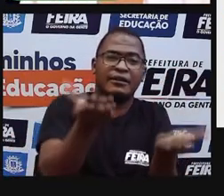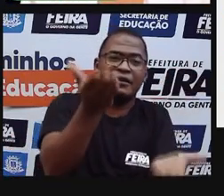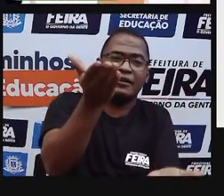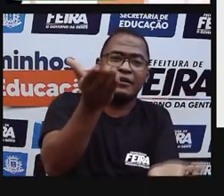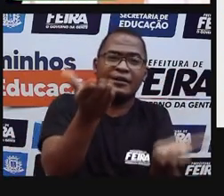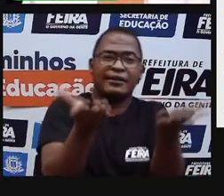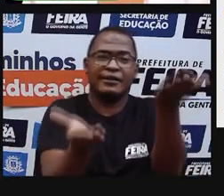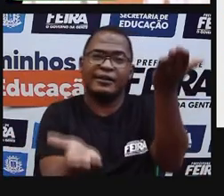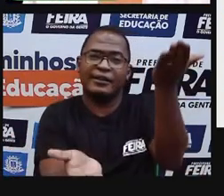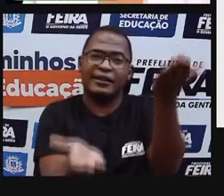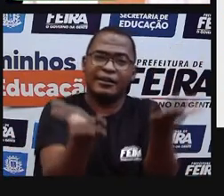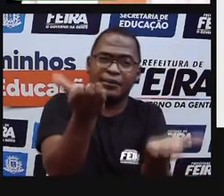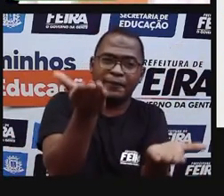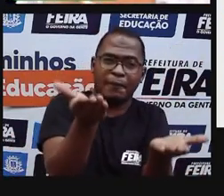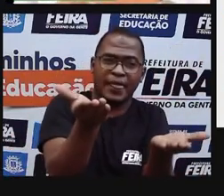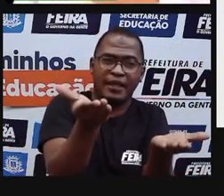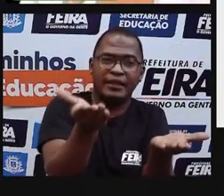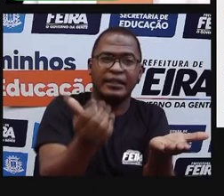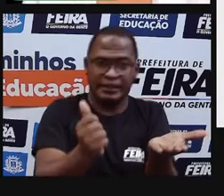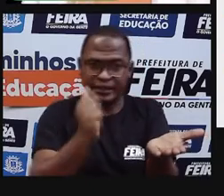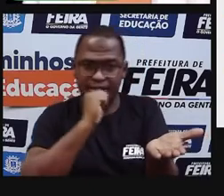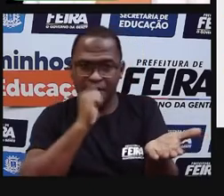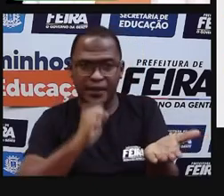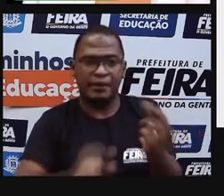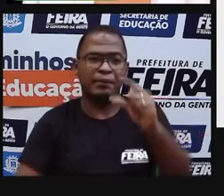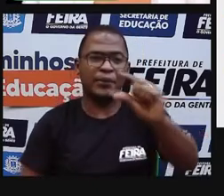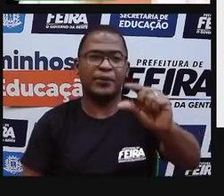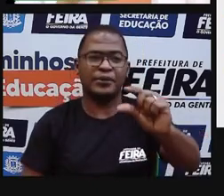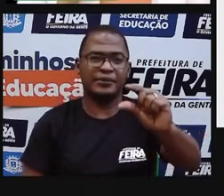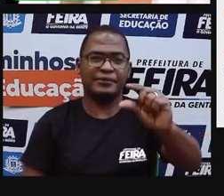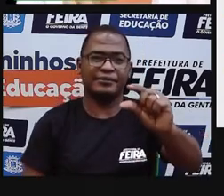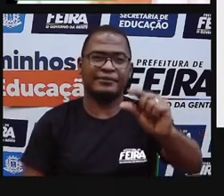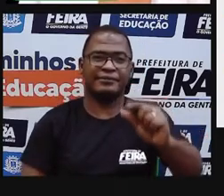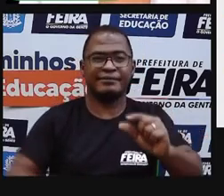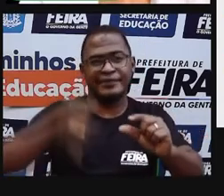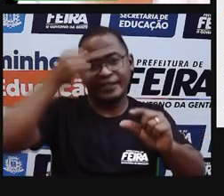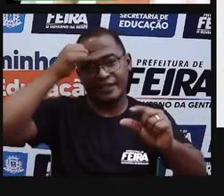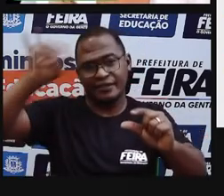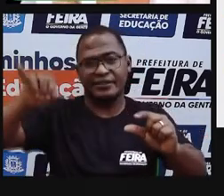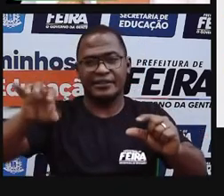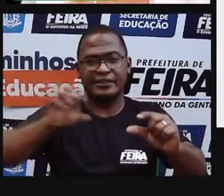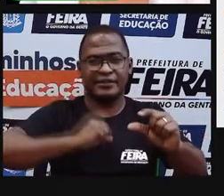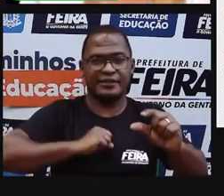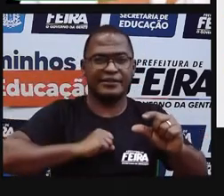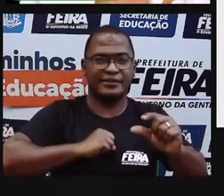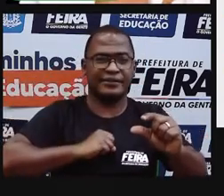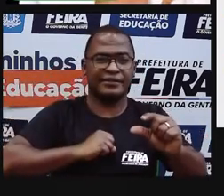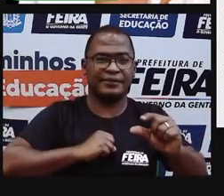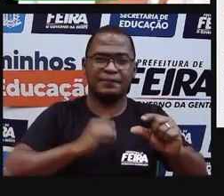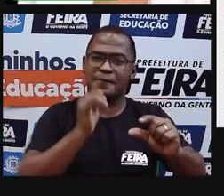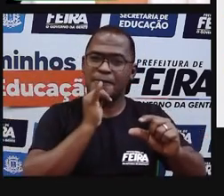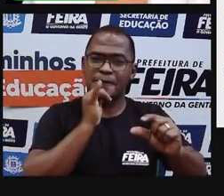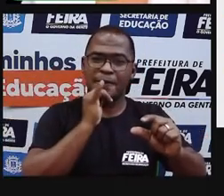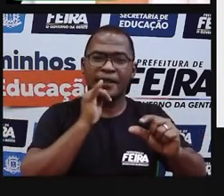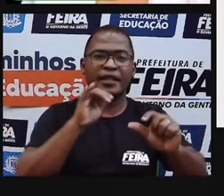gente poder evitar, né. Tem o consumo de álcool também prejudica o nosso corpo. Então, bora botar que não beber é o melhor?